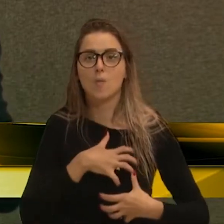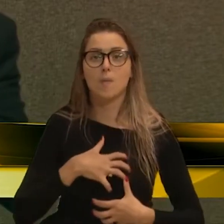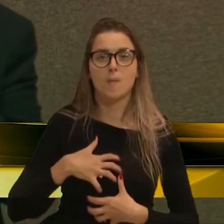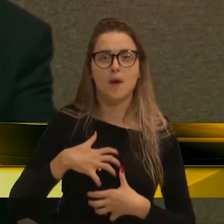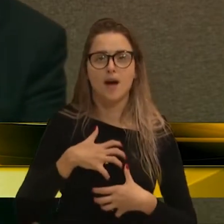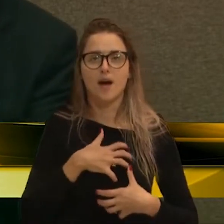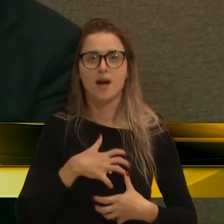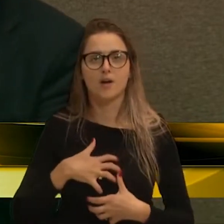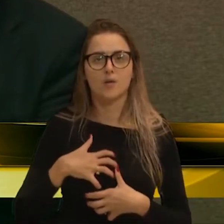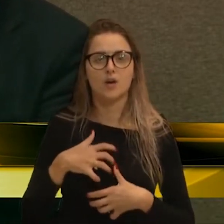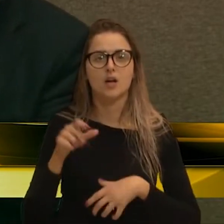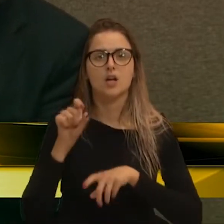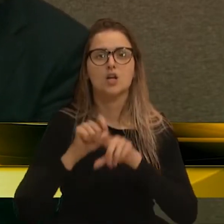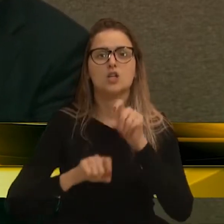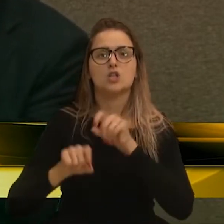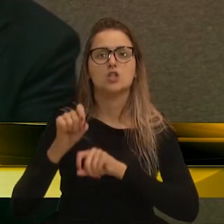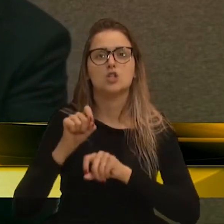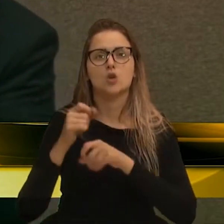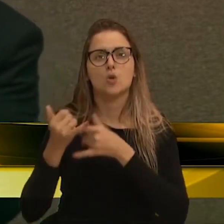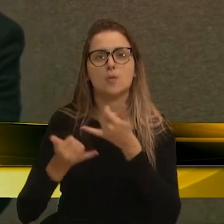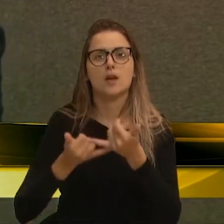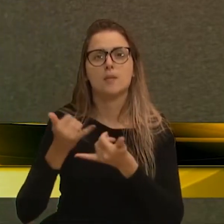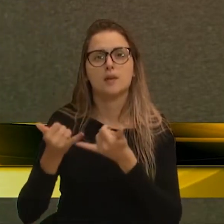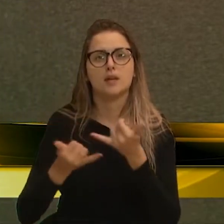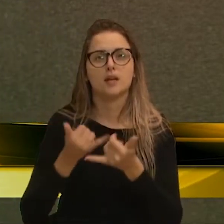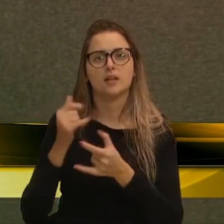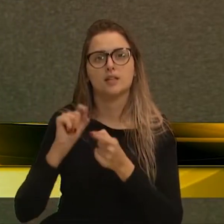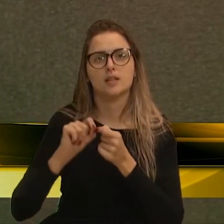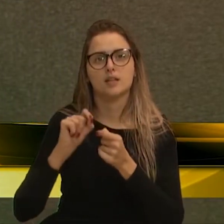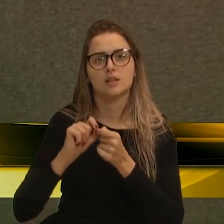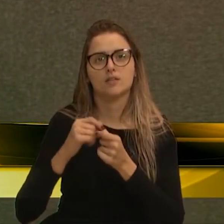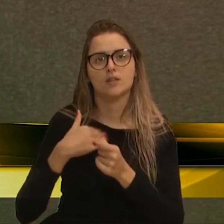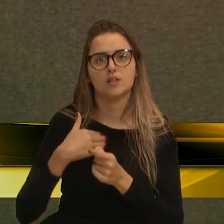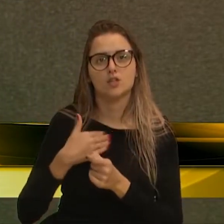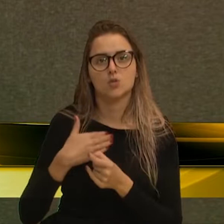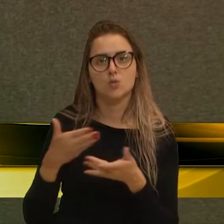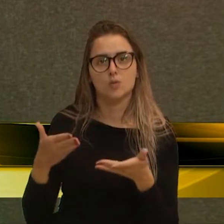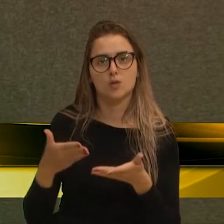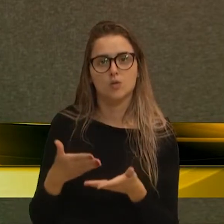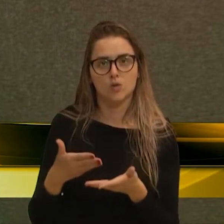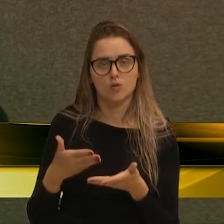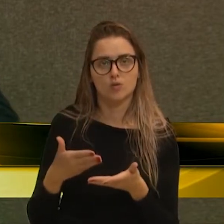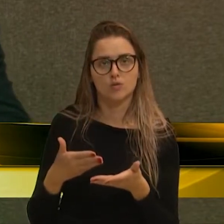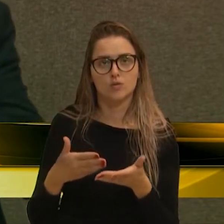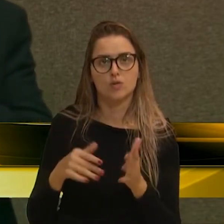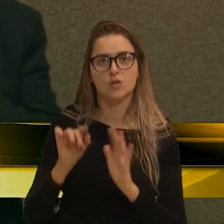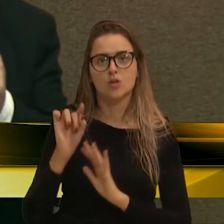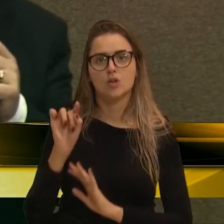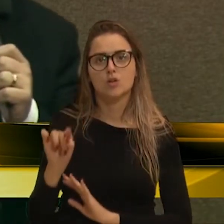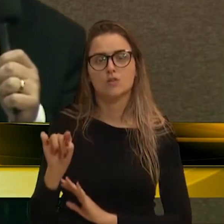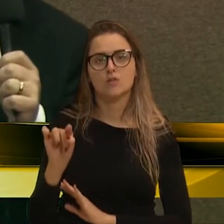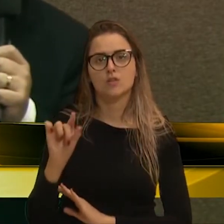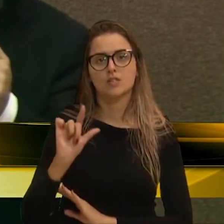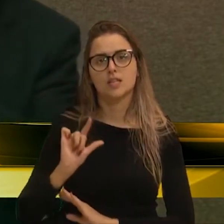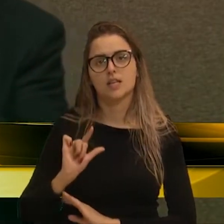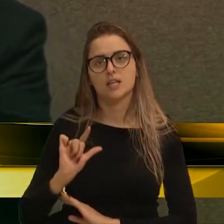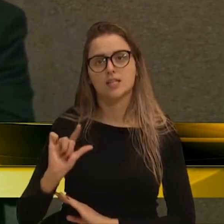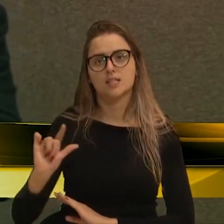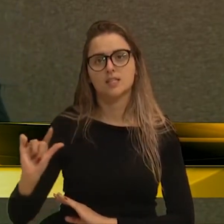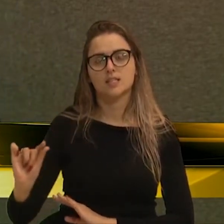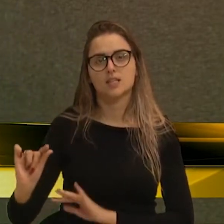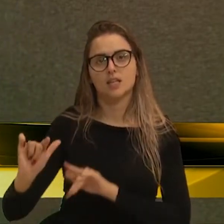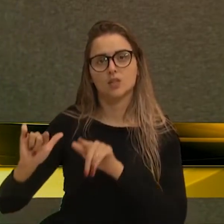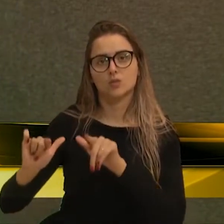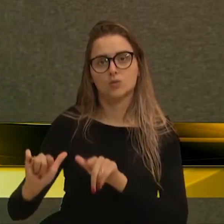pegadinha que foi feita comigo hoje, a senhora saindo do lugar onde a senhora estava. Uma